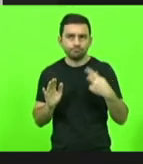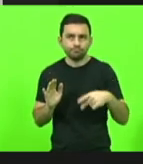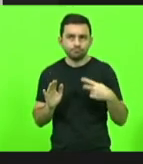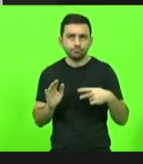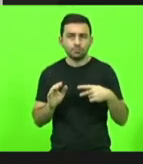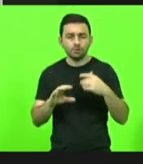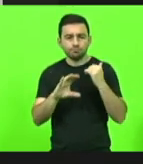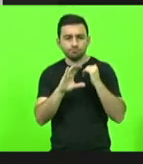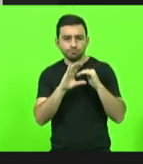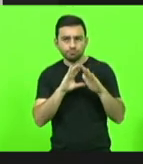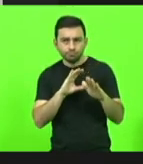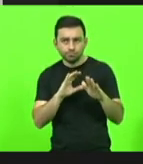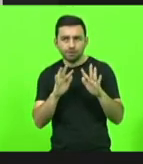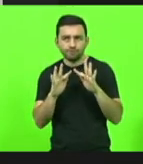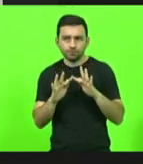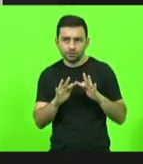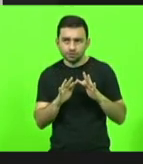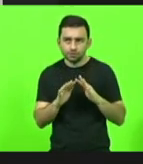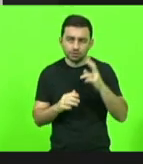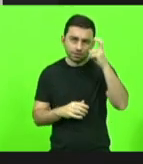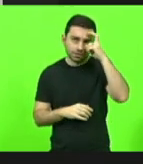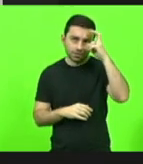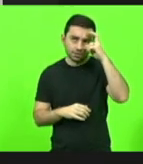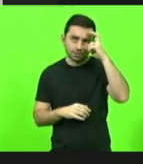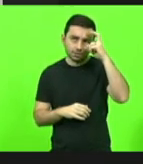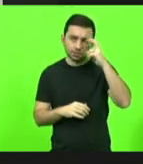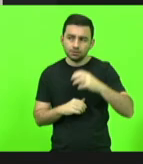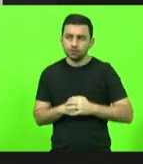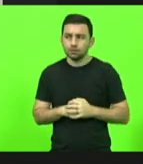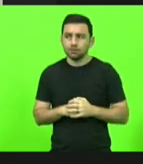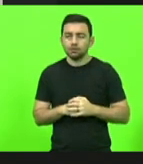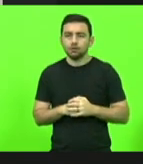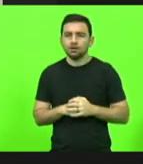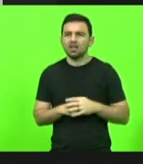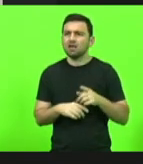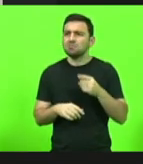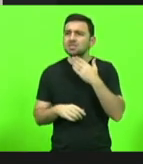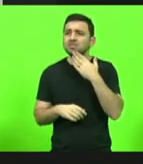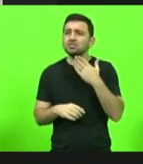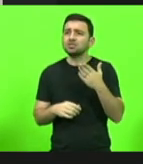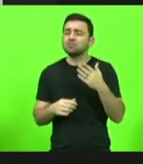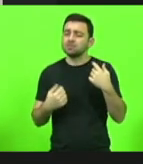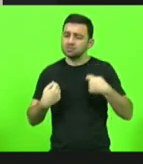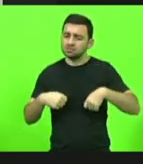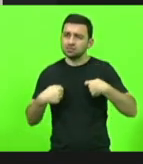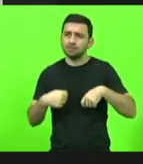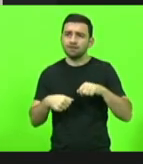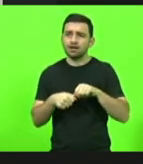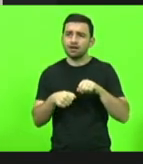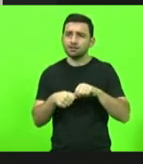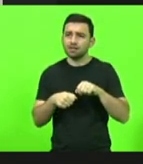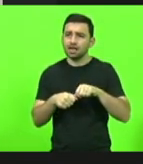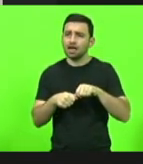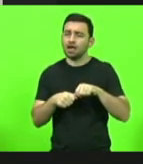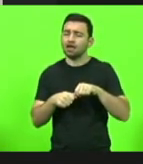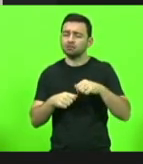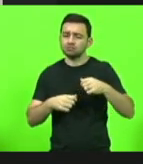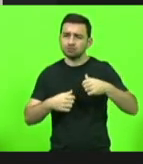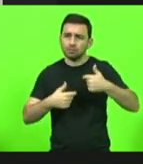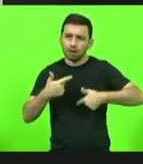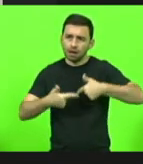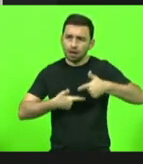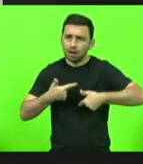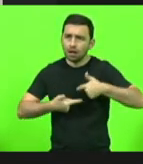Fundação Catarinense de Cultura, pedindo que sejam feitas atividades, a realização de